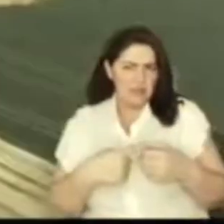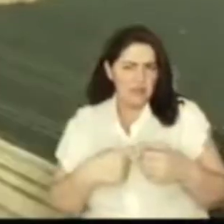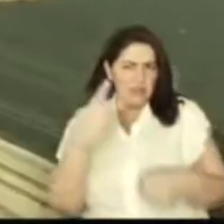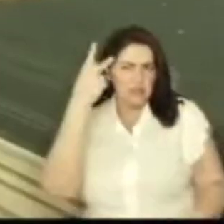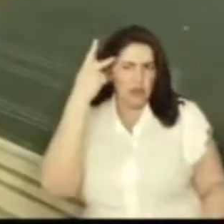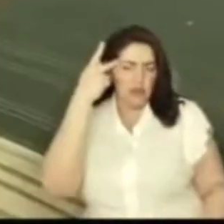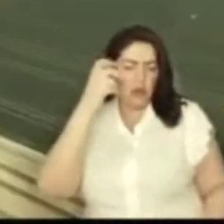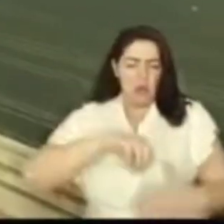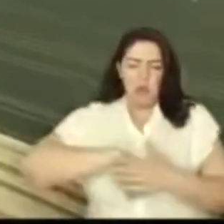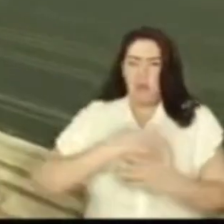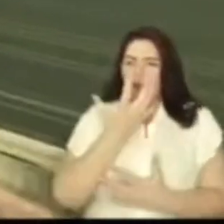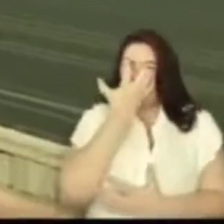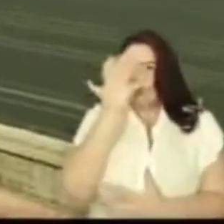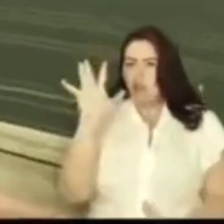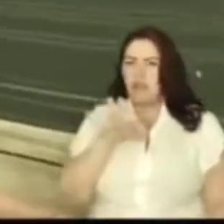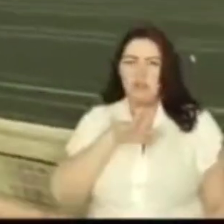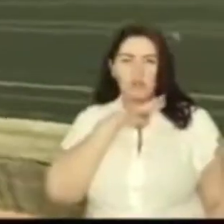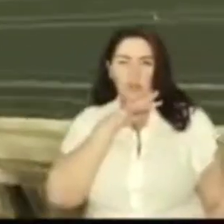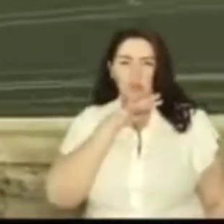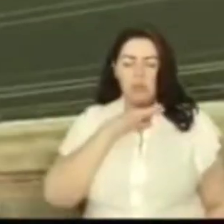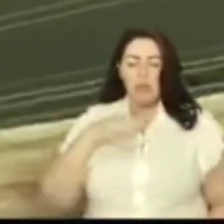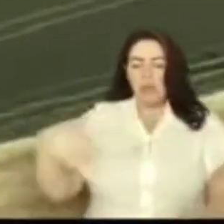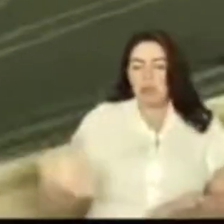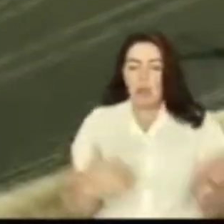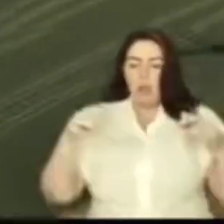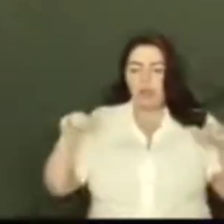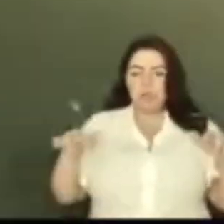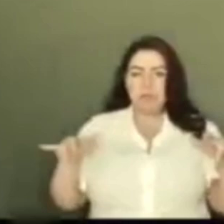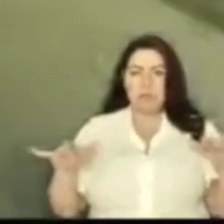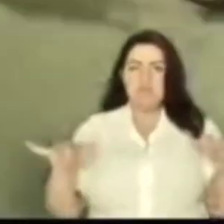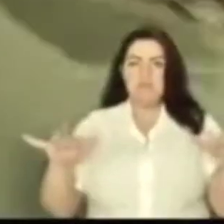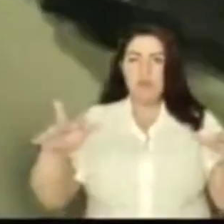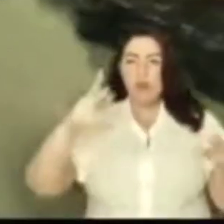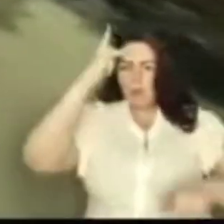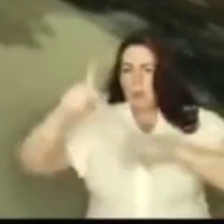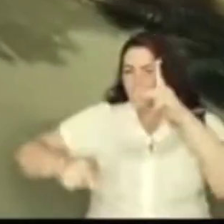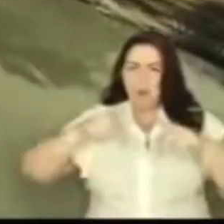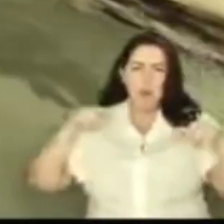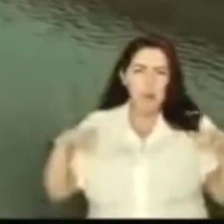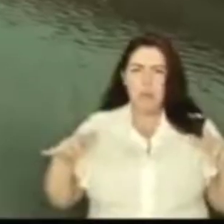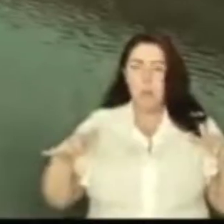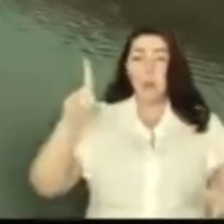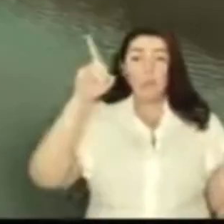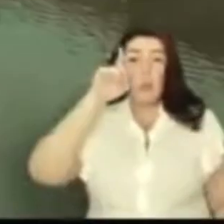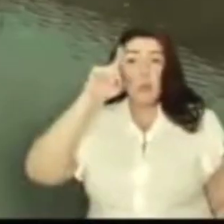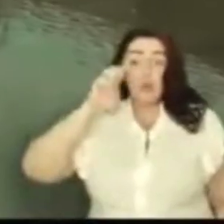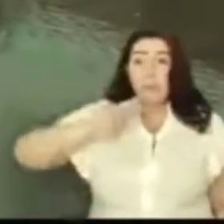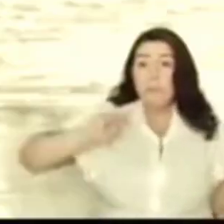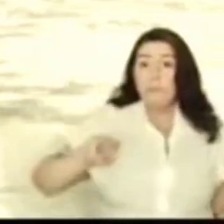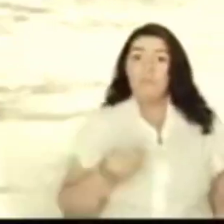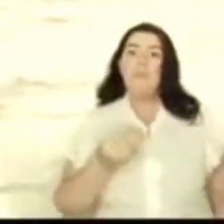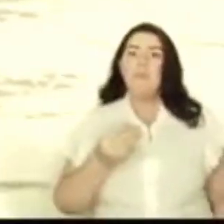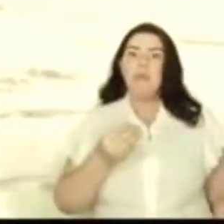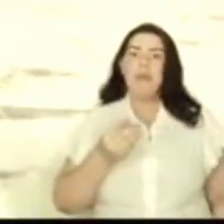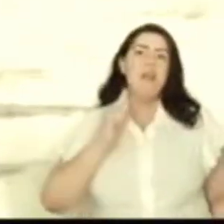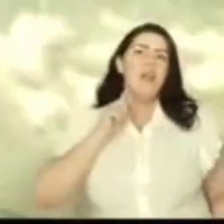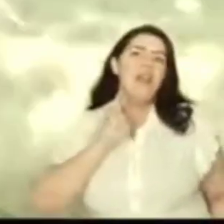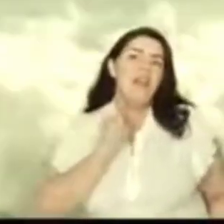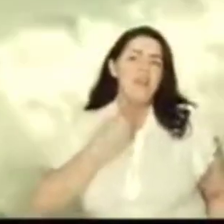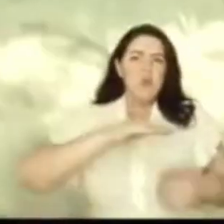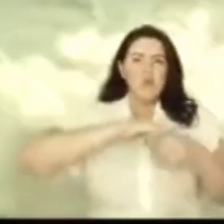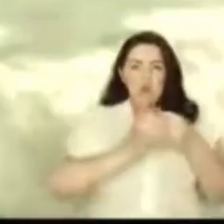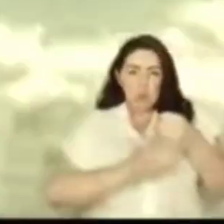cidade. Milhares de pessoas passam todos os dias nas minhas margens e ninguém mais se importa com isso. Todos os dias, milhares